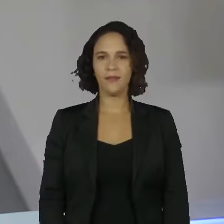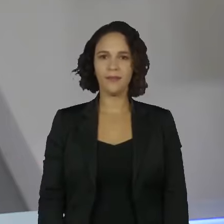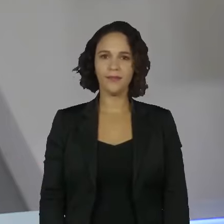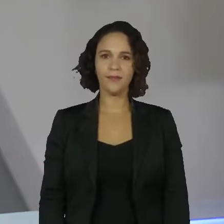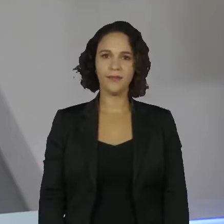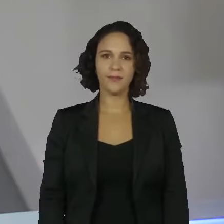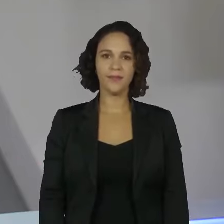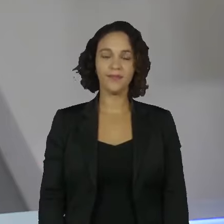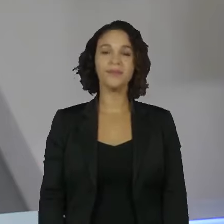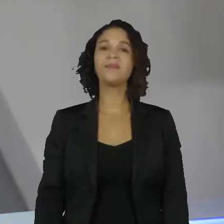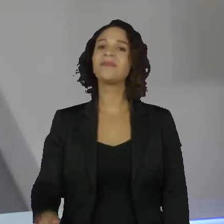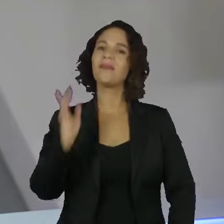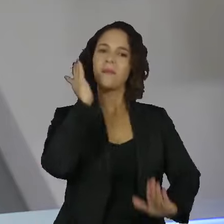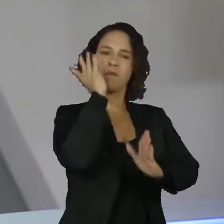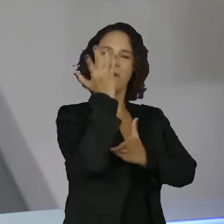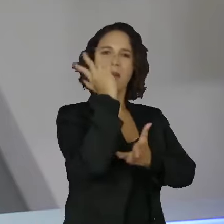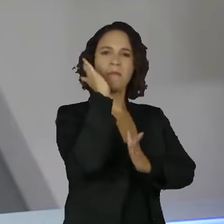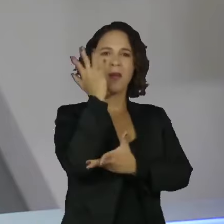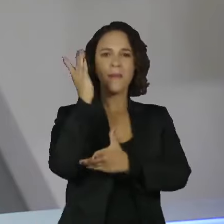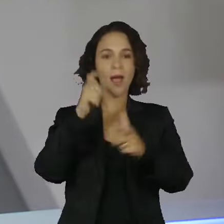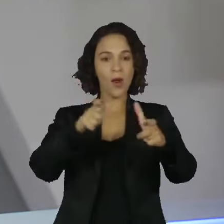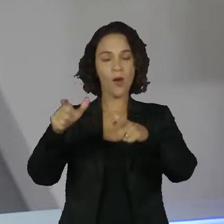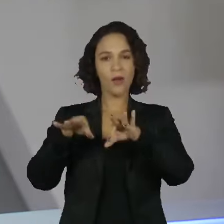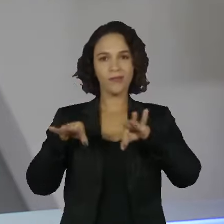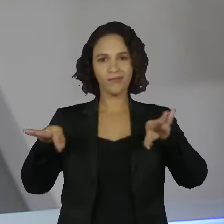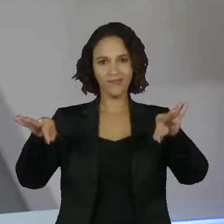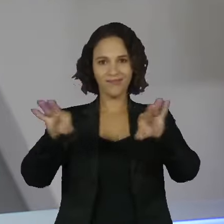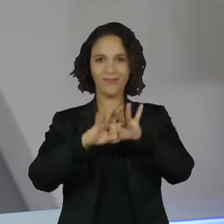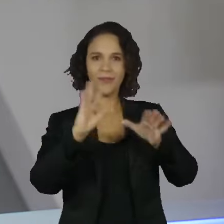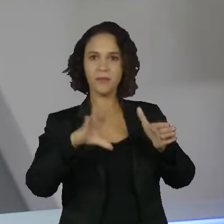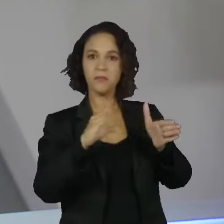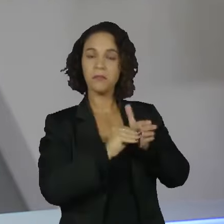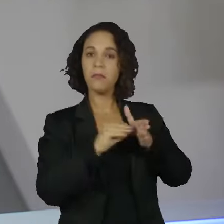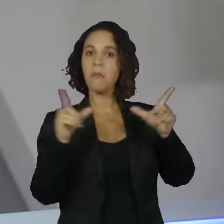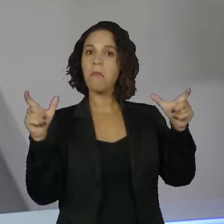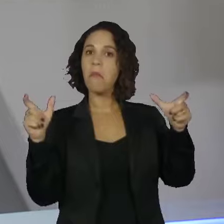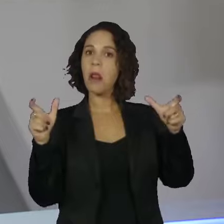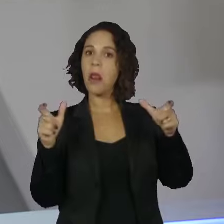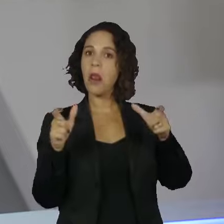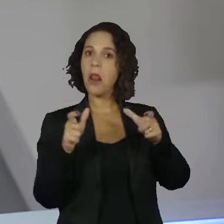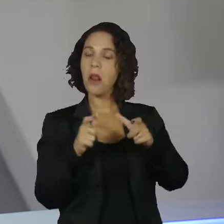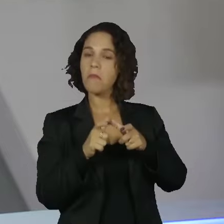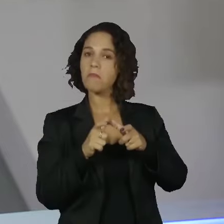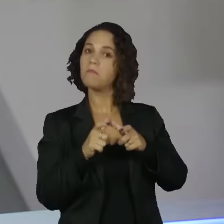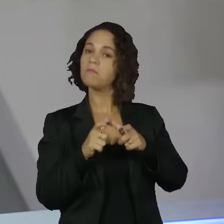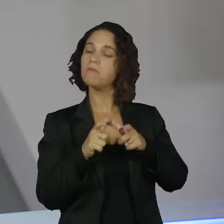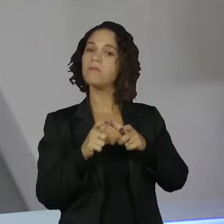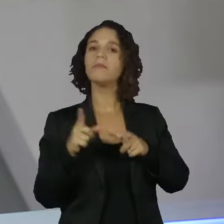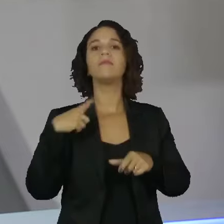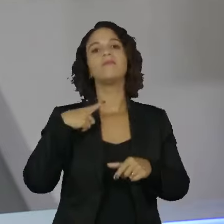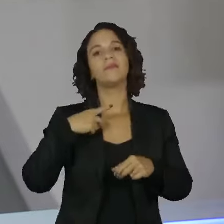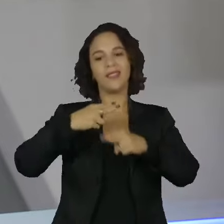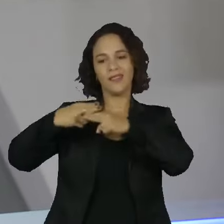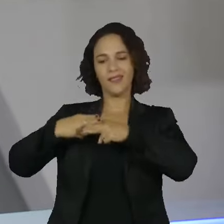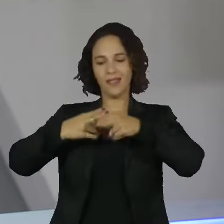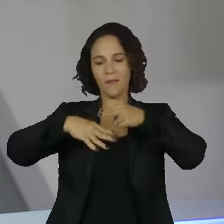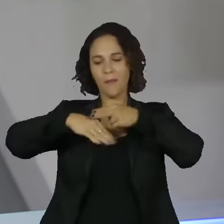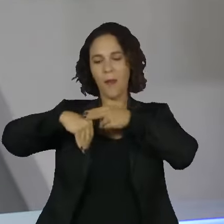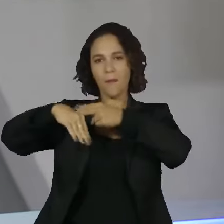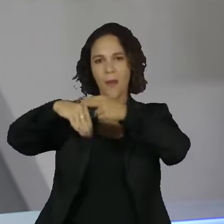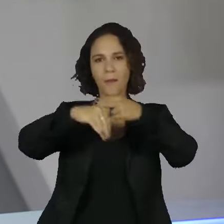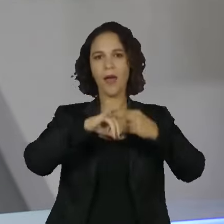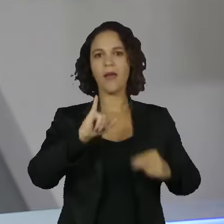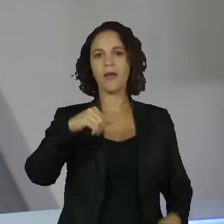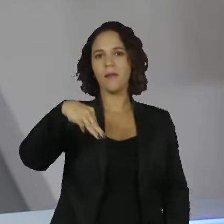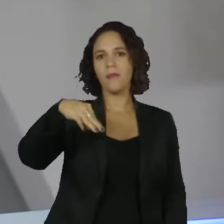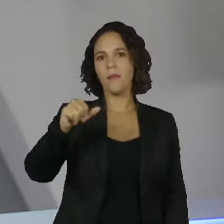O desmatamento em áreas protegidas na Amazônia caiu quase quatro vezes, segundo o Imazon, Instituto do Homem e Meio